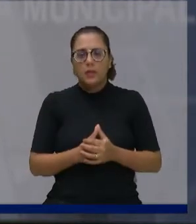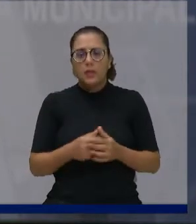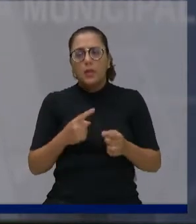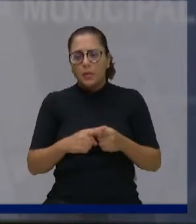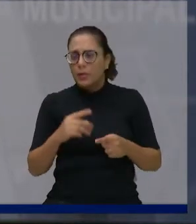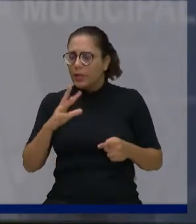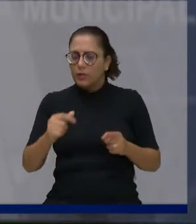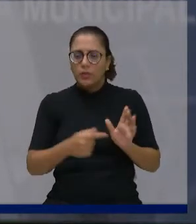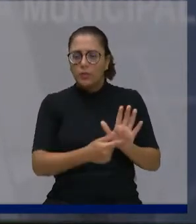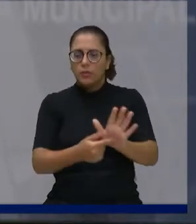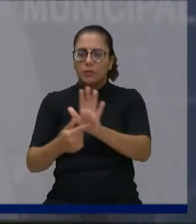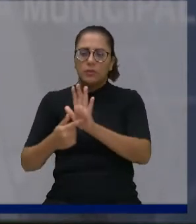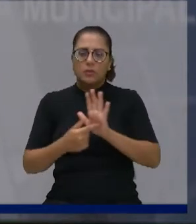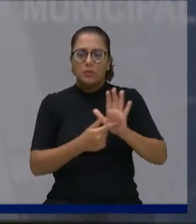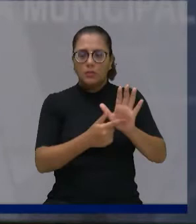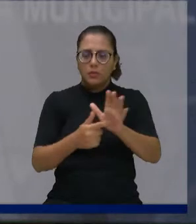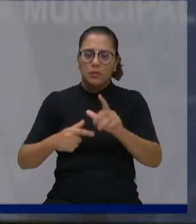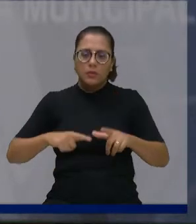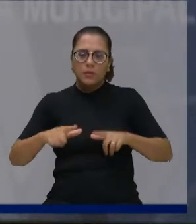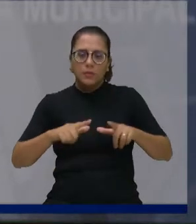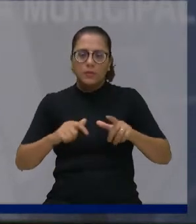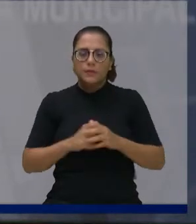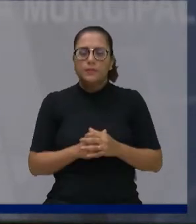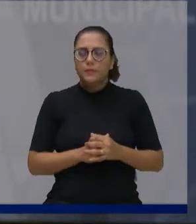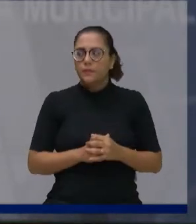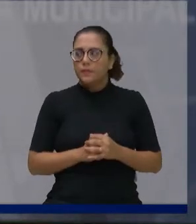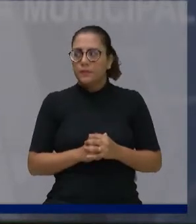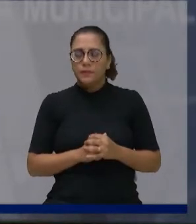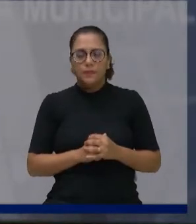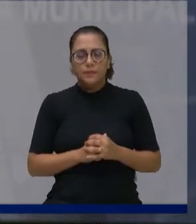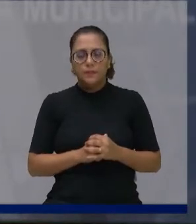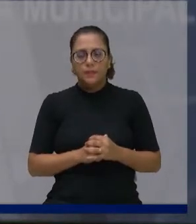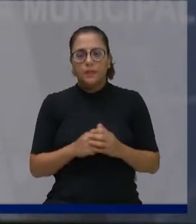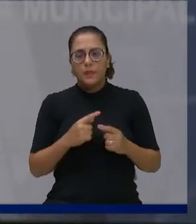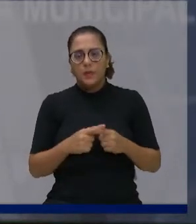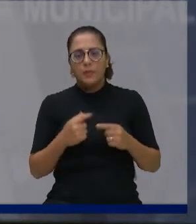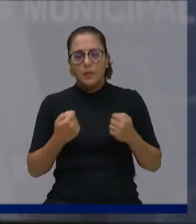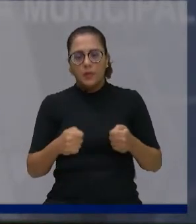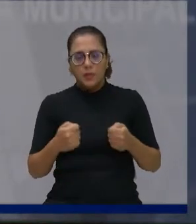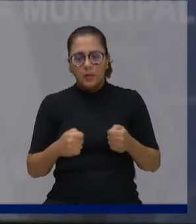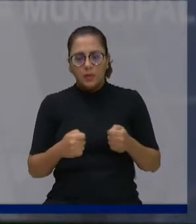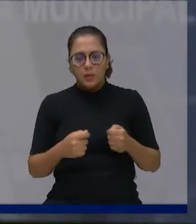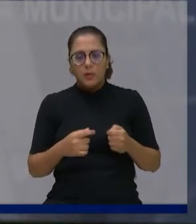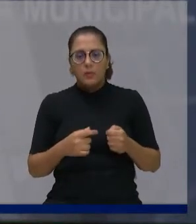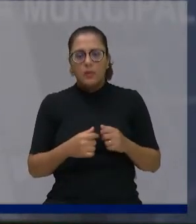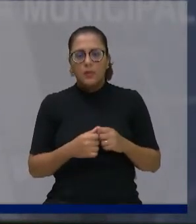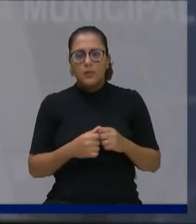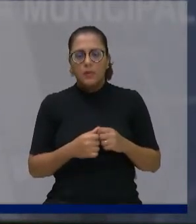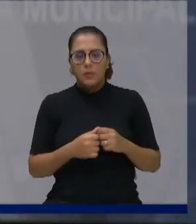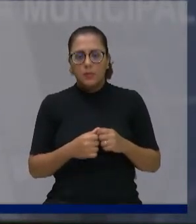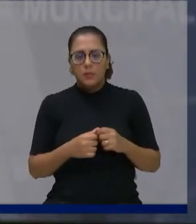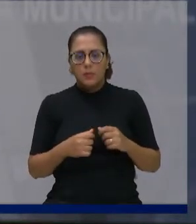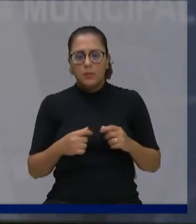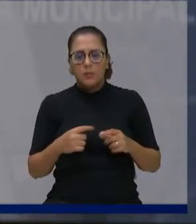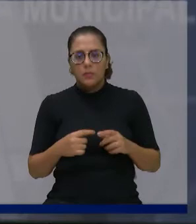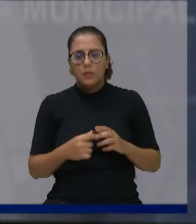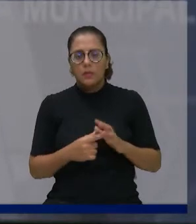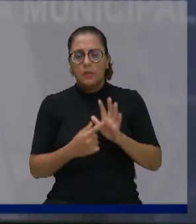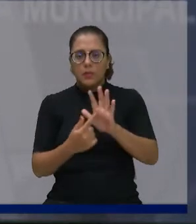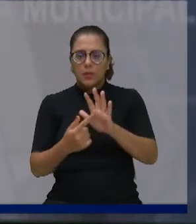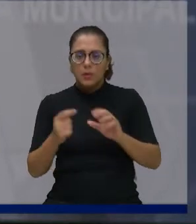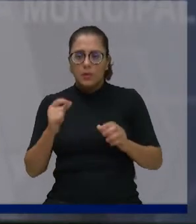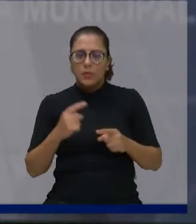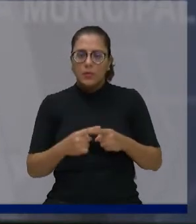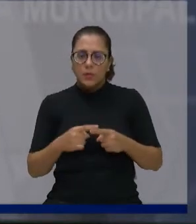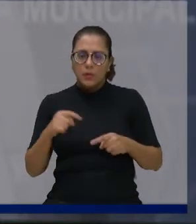visibilidade aos nossos trabalhos. Porque mais do que nunca nós precisamos mostrar para que nós viemos. E agora eu